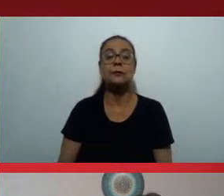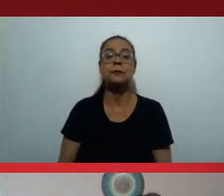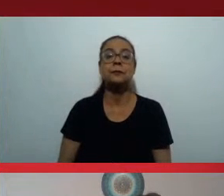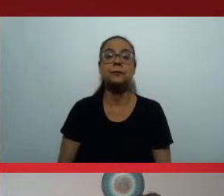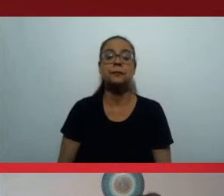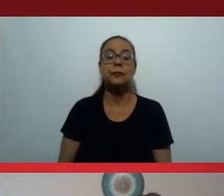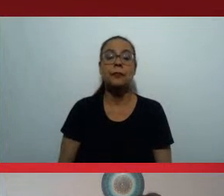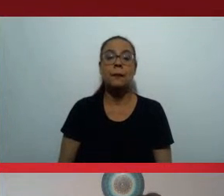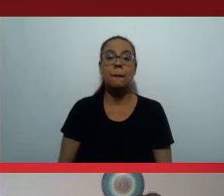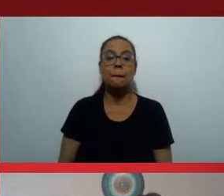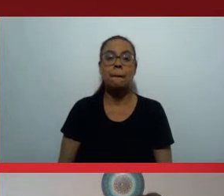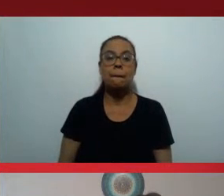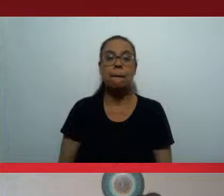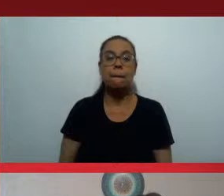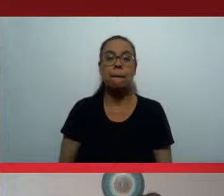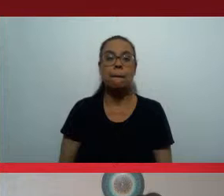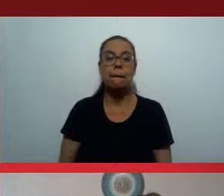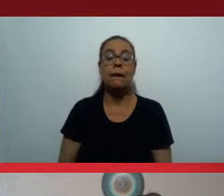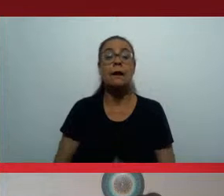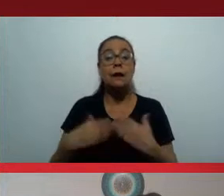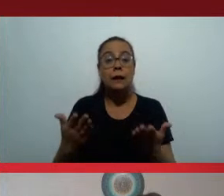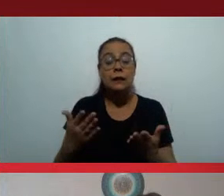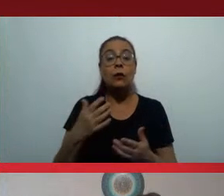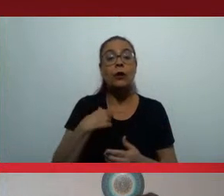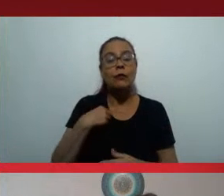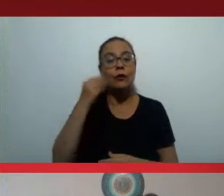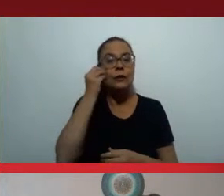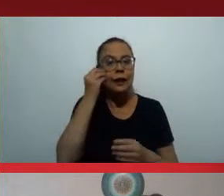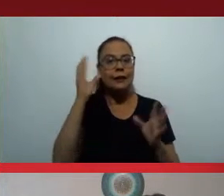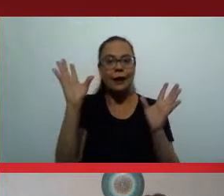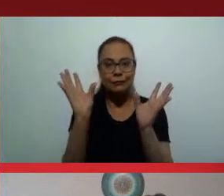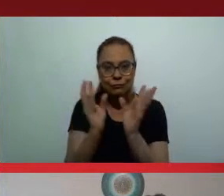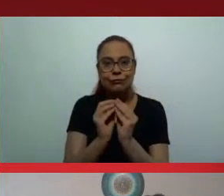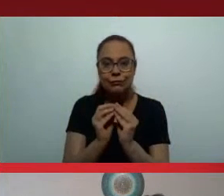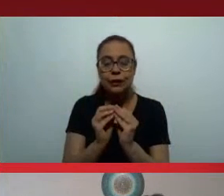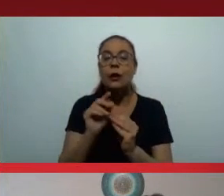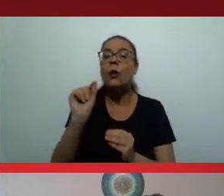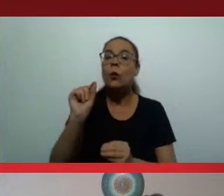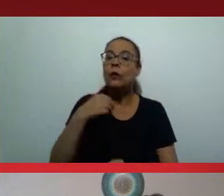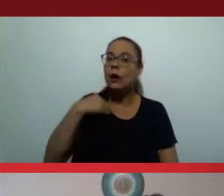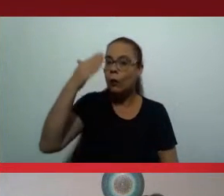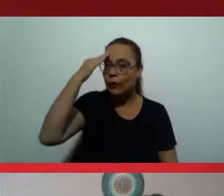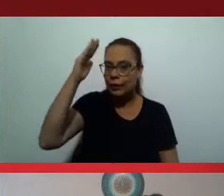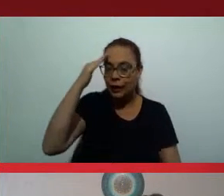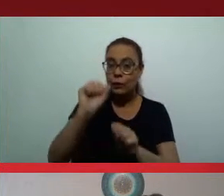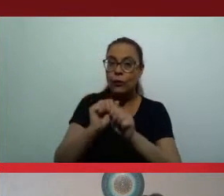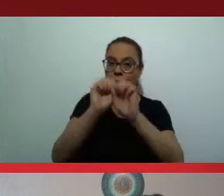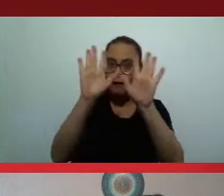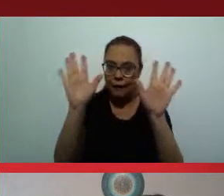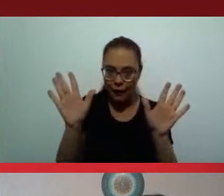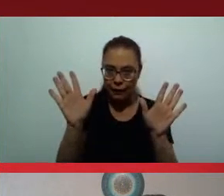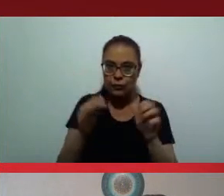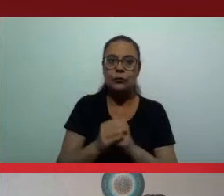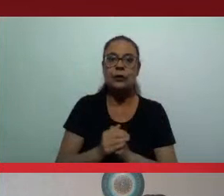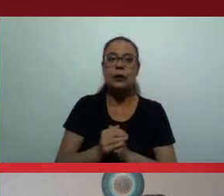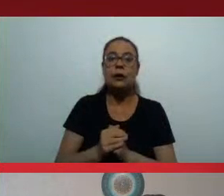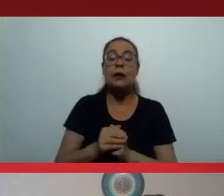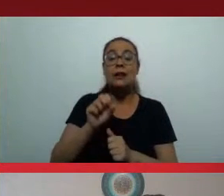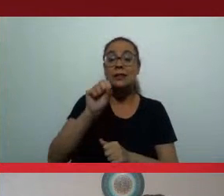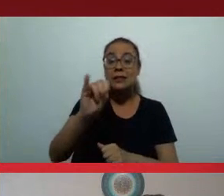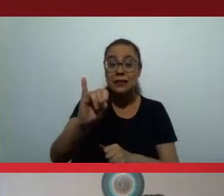Então, tentando completar uma raciocínio, o que fica claro para a gente aqui? Se a obtenção de um diploma,